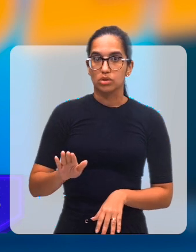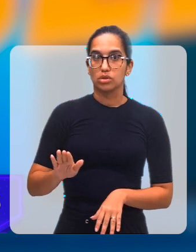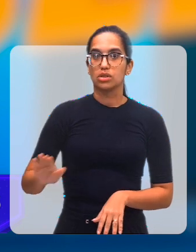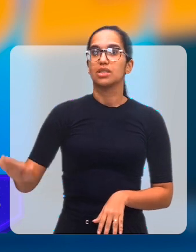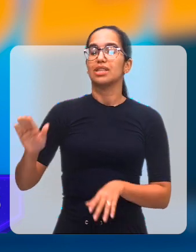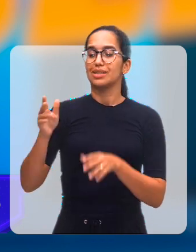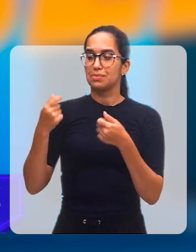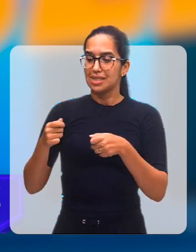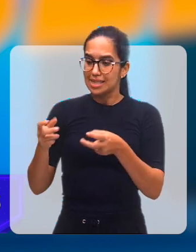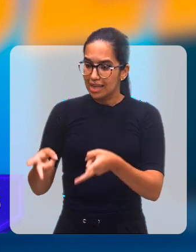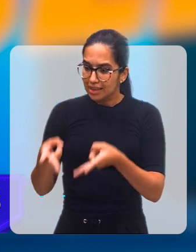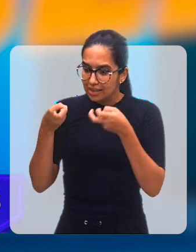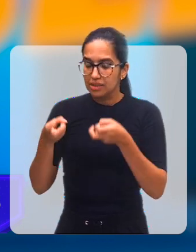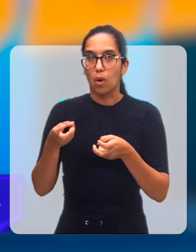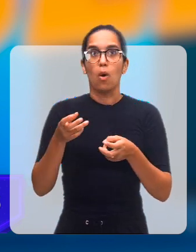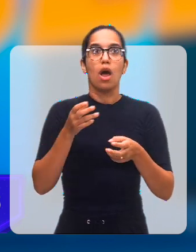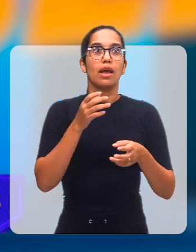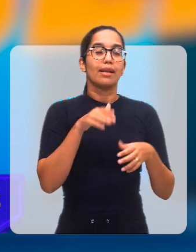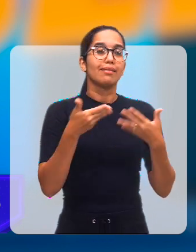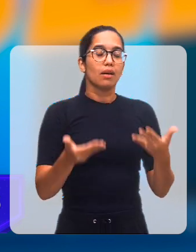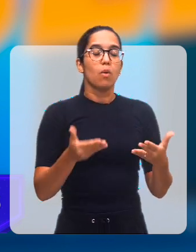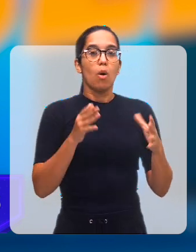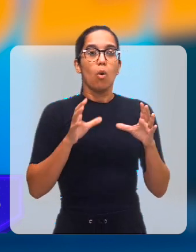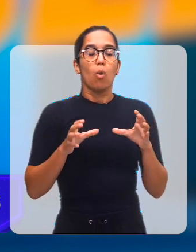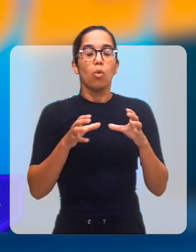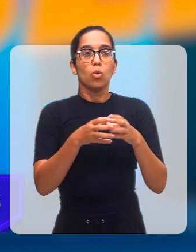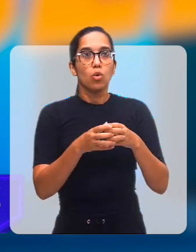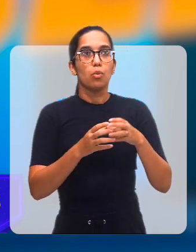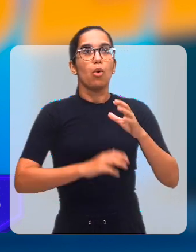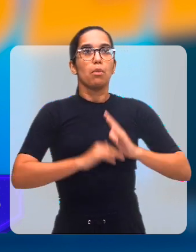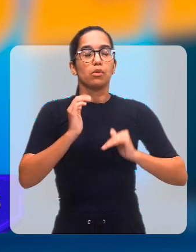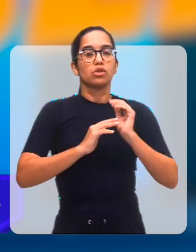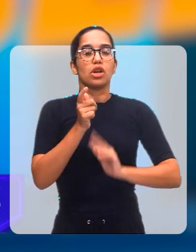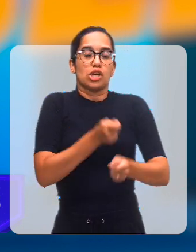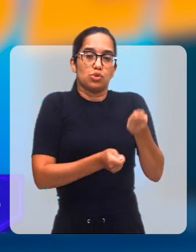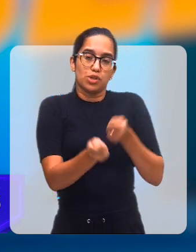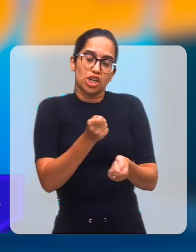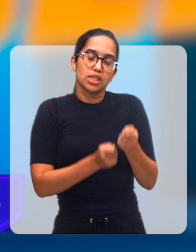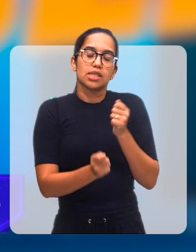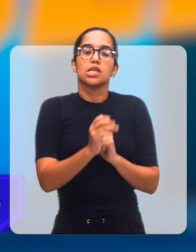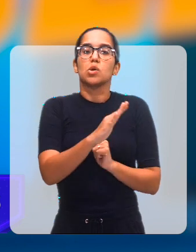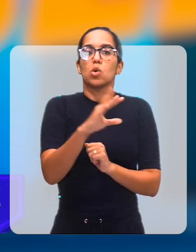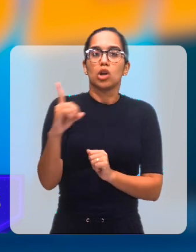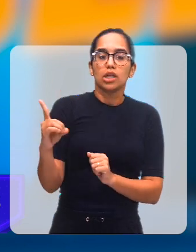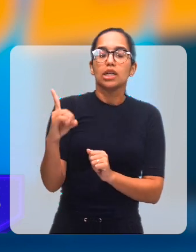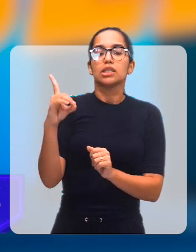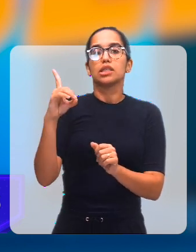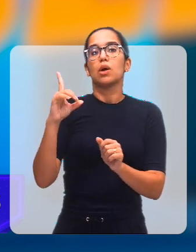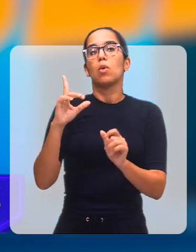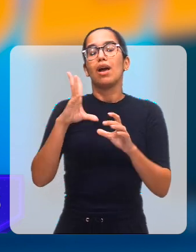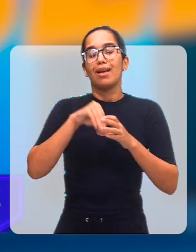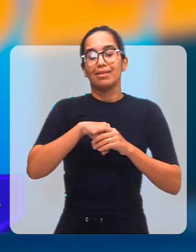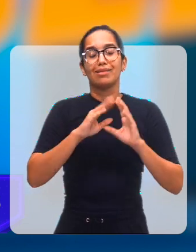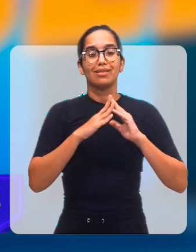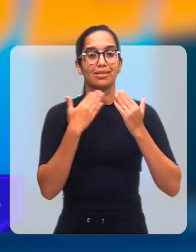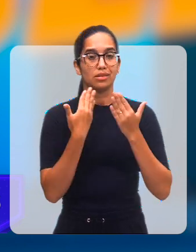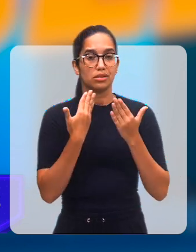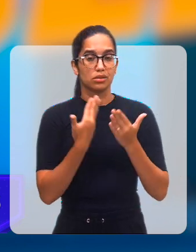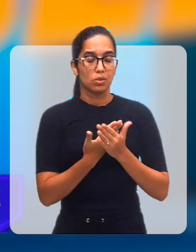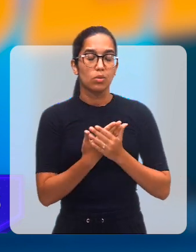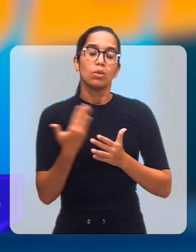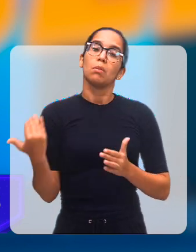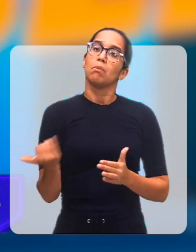a equipe administrativa, que a escola é um conjunto, né? Um conjunto, um trabalho conjunto de suma importância.